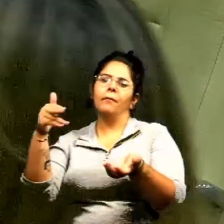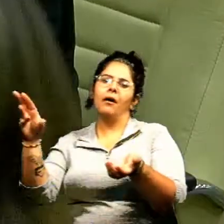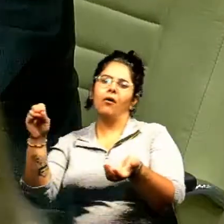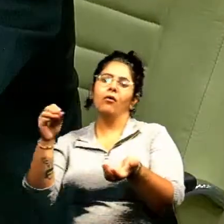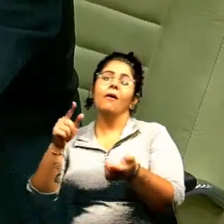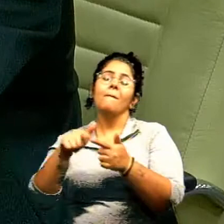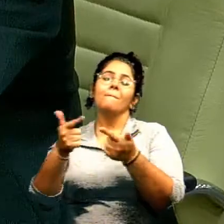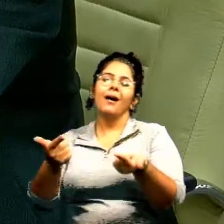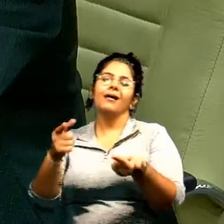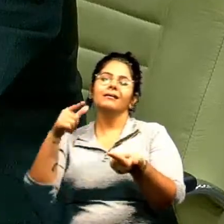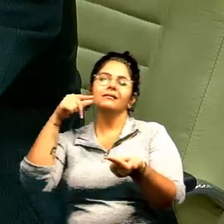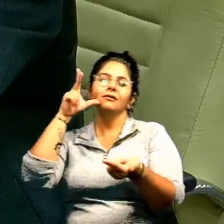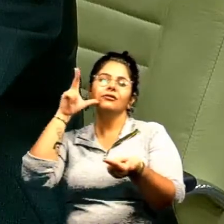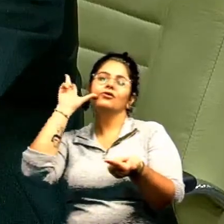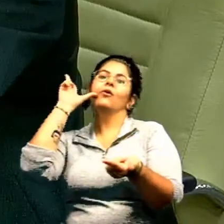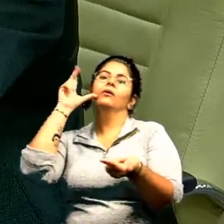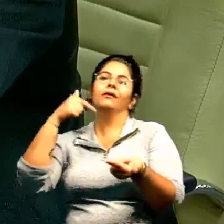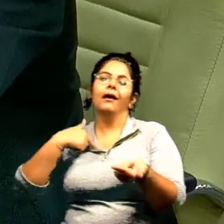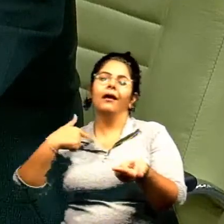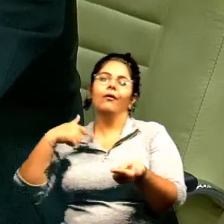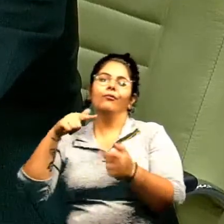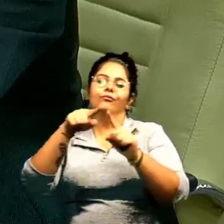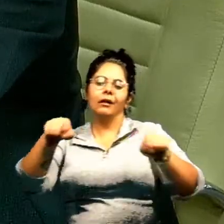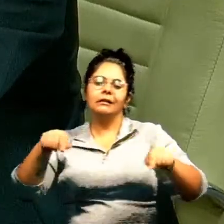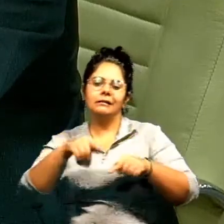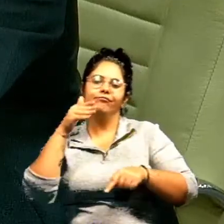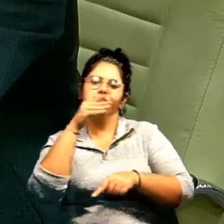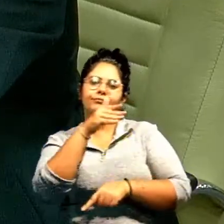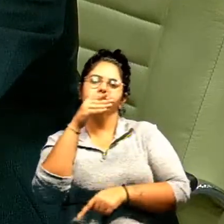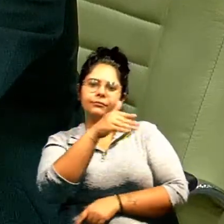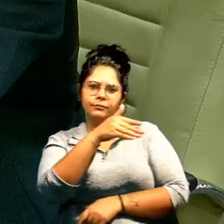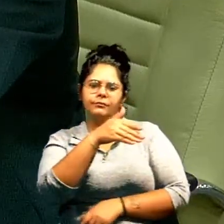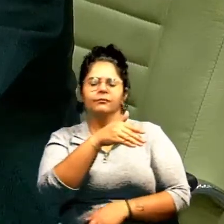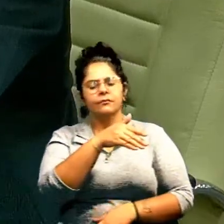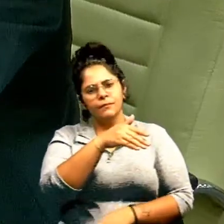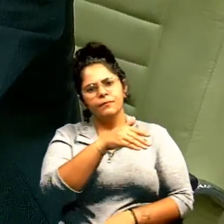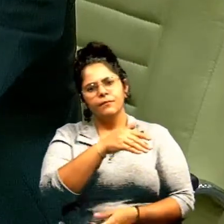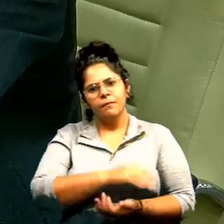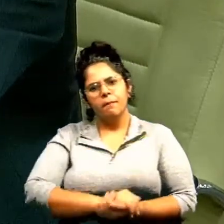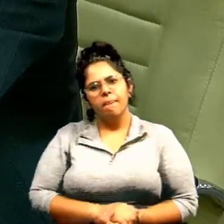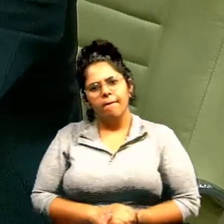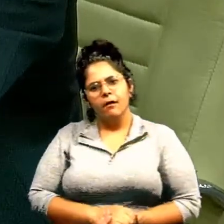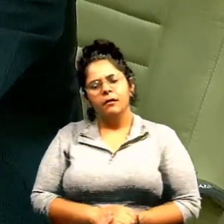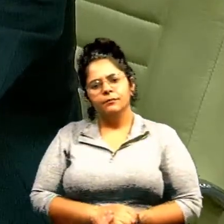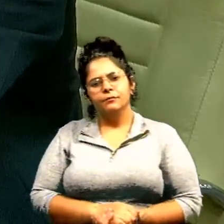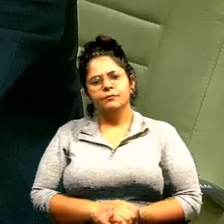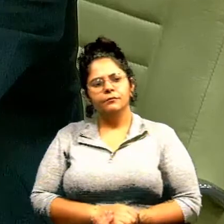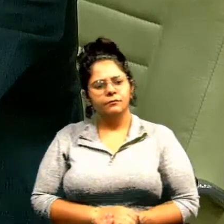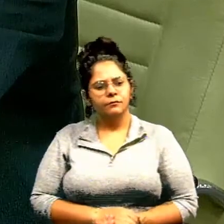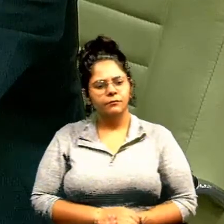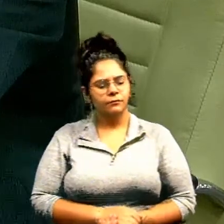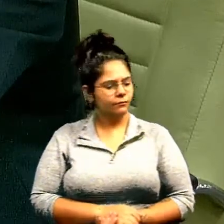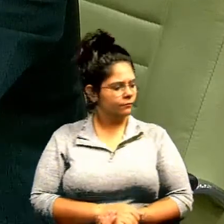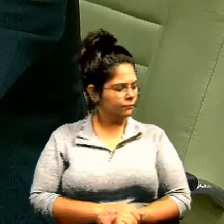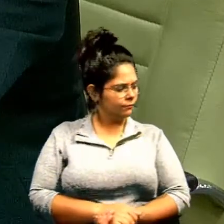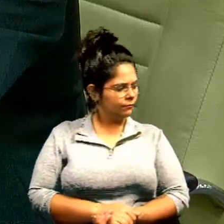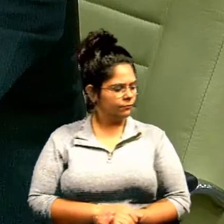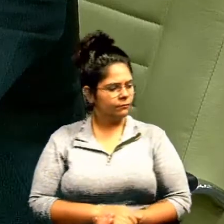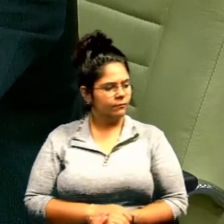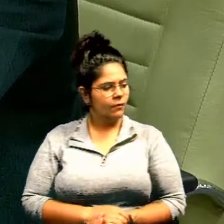estive lá na sala antes de ontem, que ele me falou que era com Samuel Melchior, e pode perguntar ao Samuel, eu fui ao Samuel.